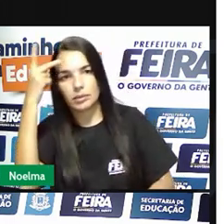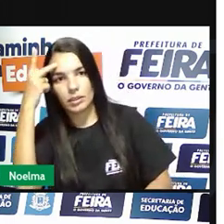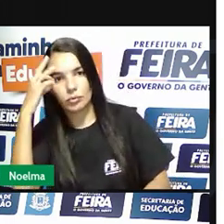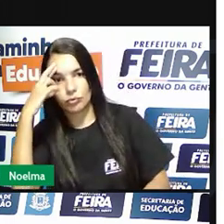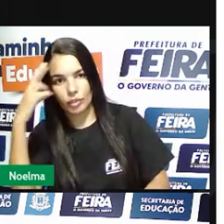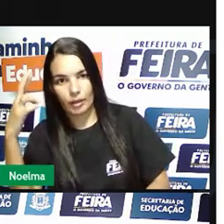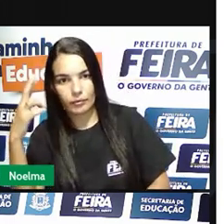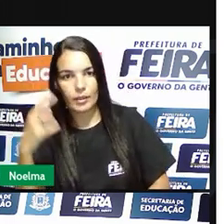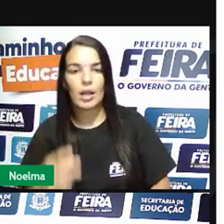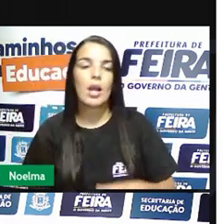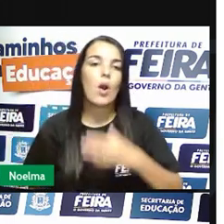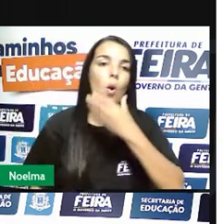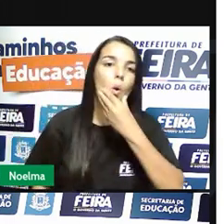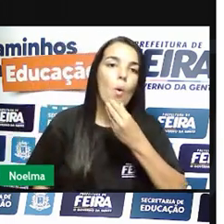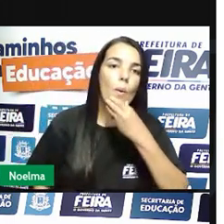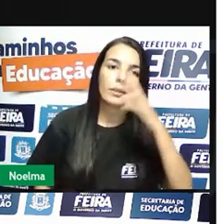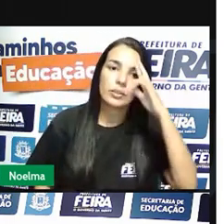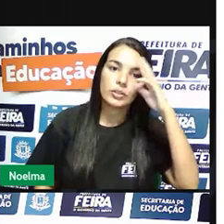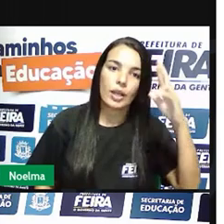Manuel Nunes Viana.